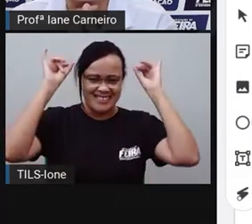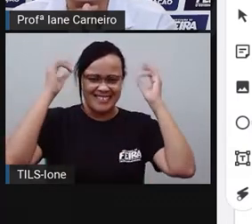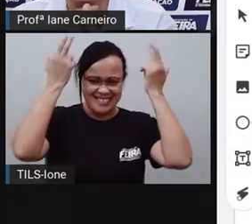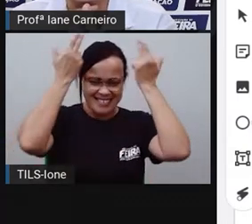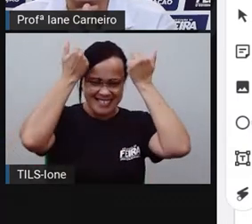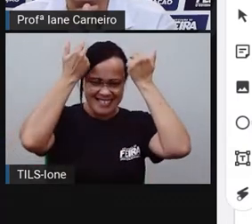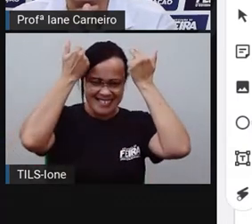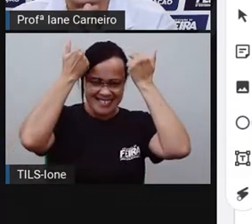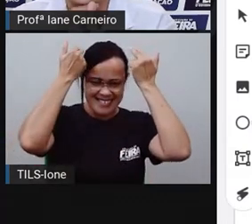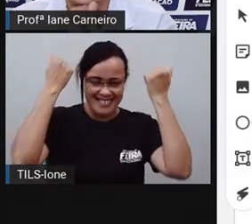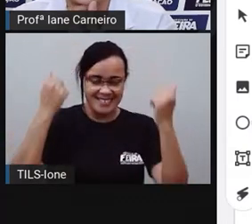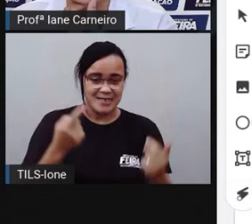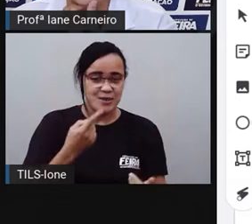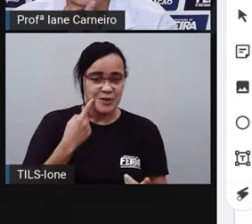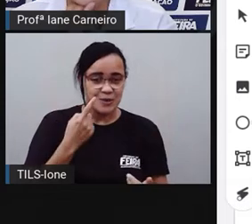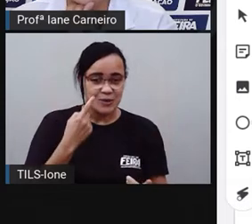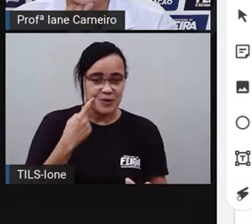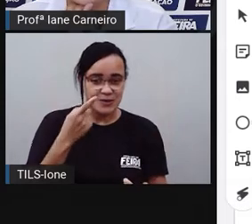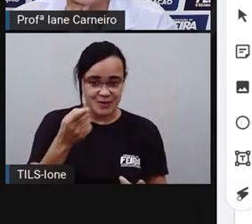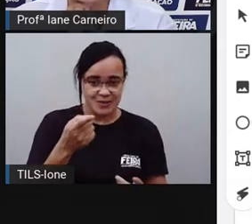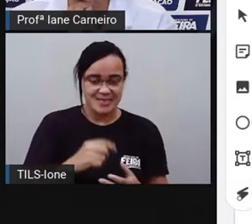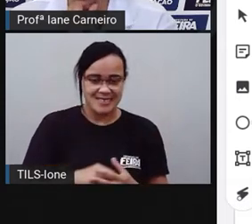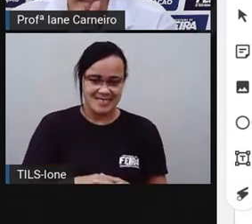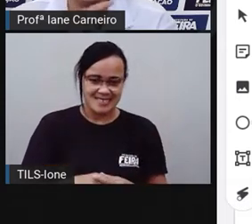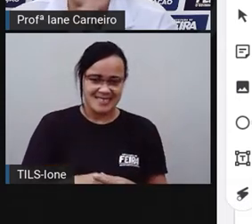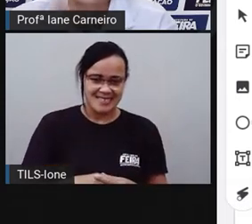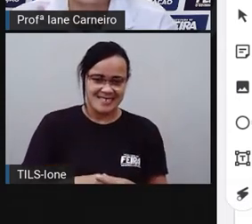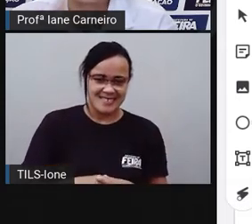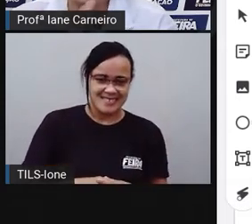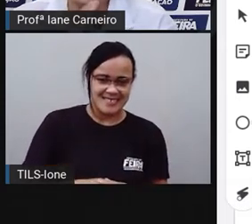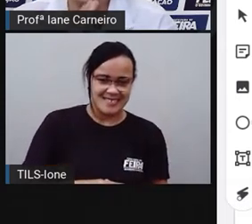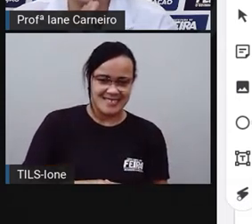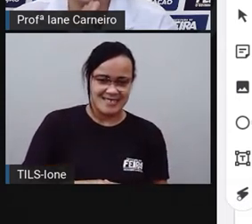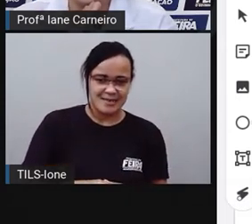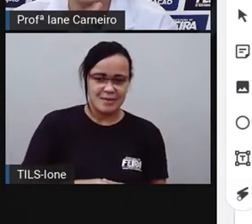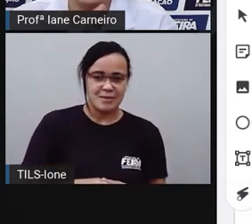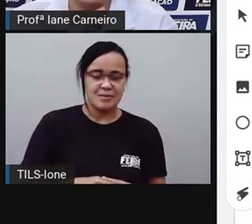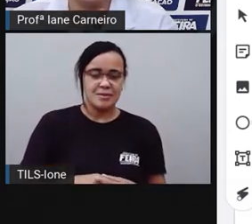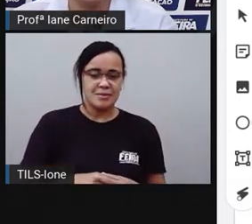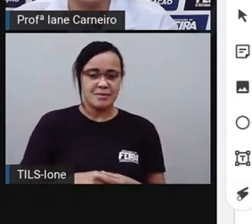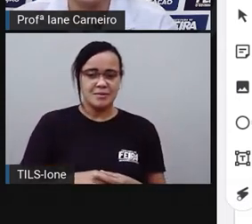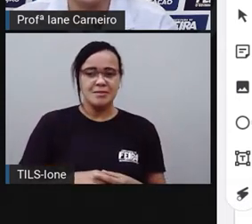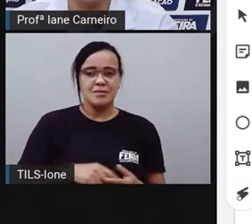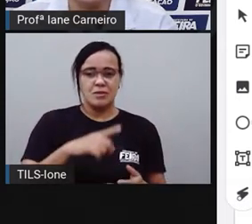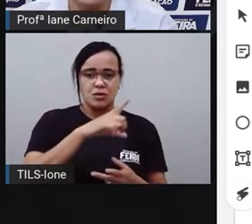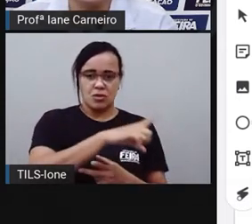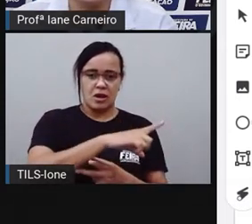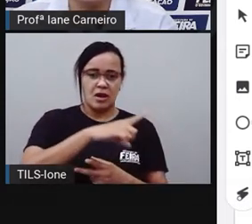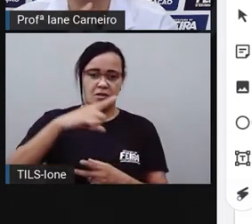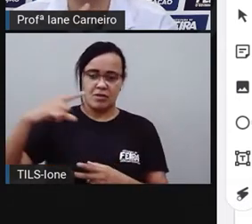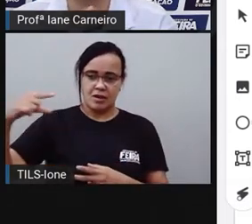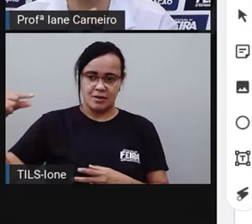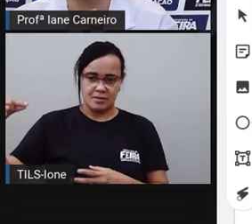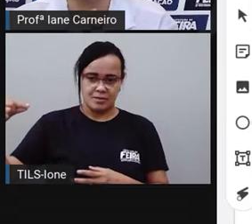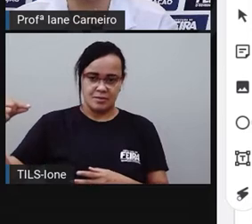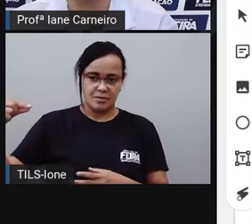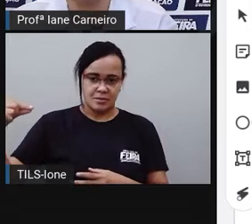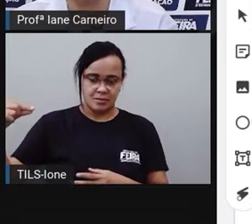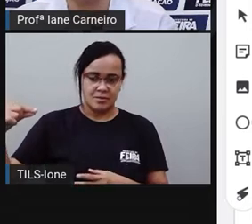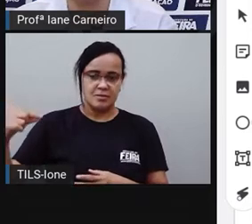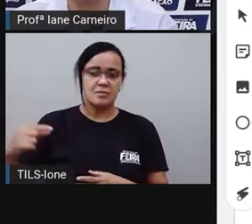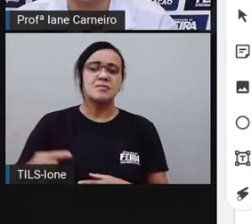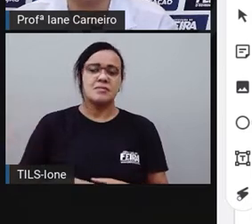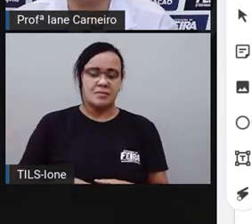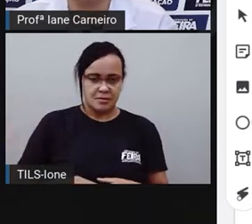Olha o cavalo da Projeto. Então, aqui a gente começou do cavalo e foi até o coelho.